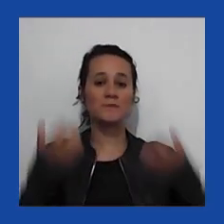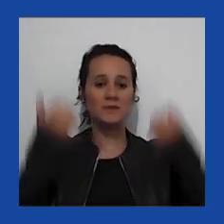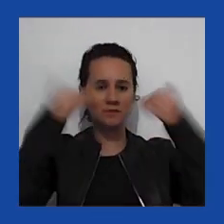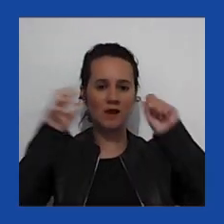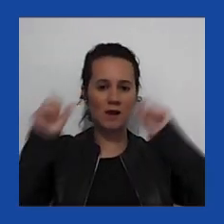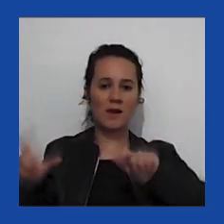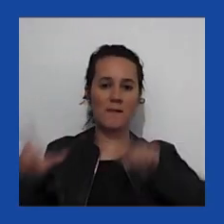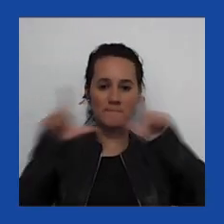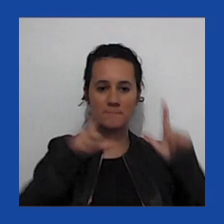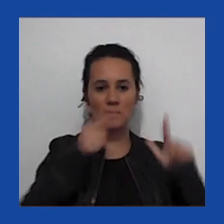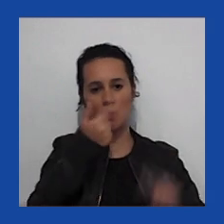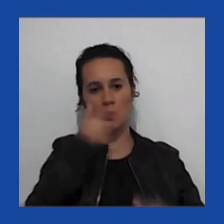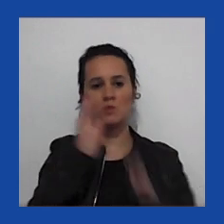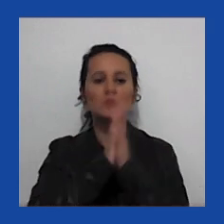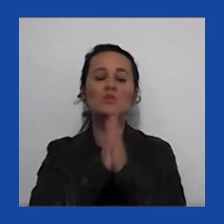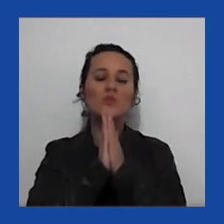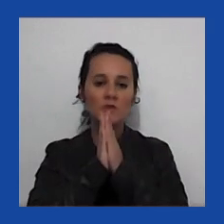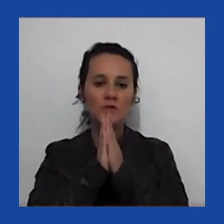o próximo slide, por favor.